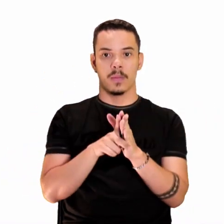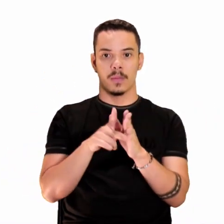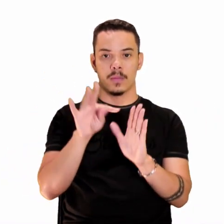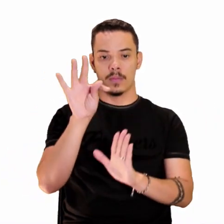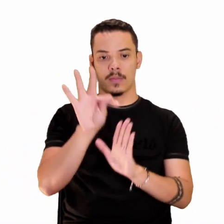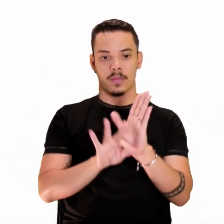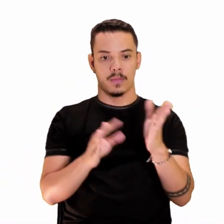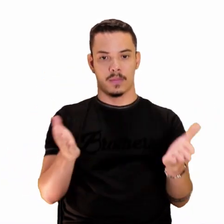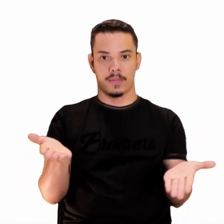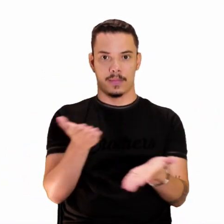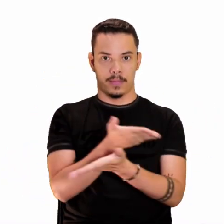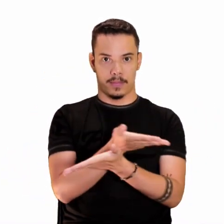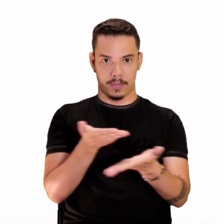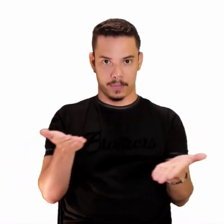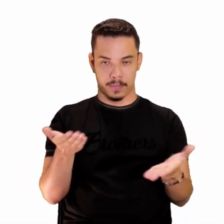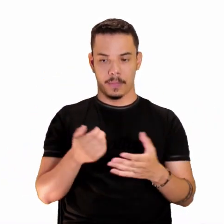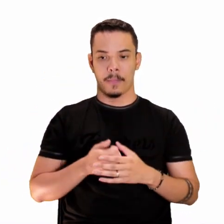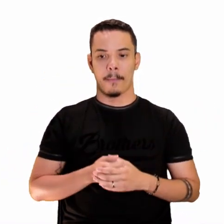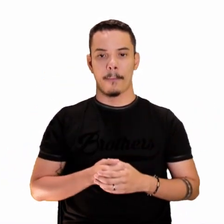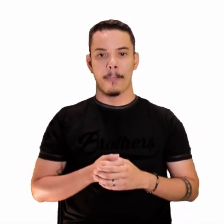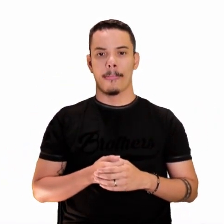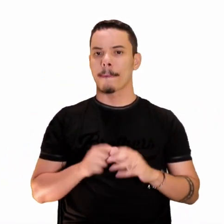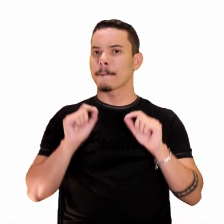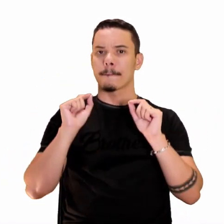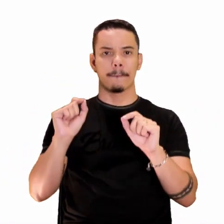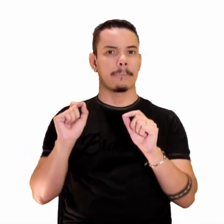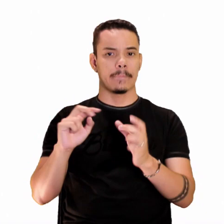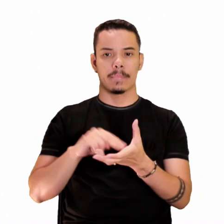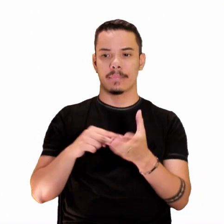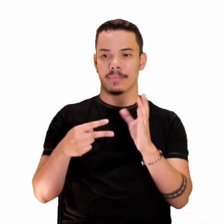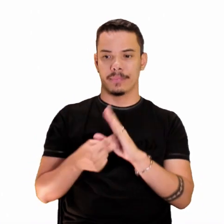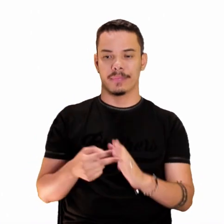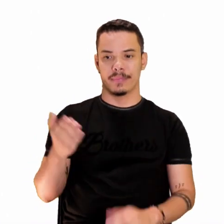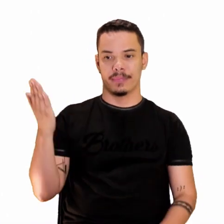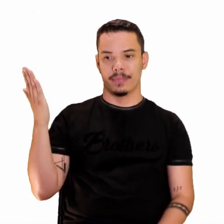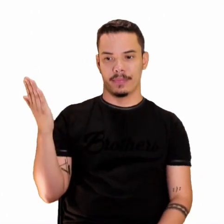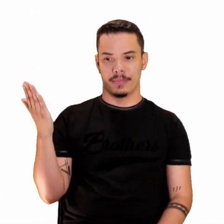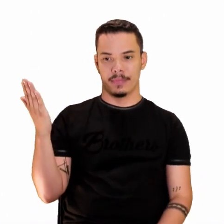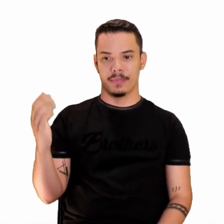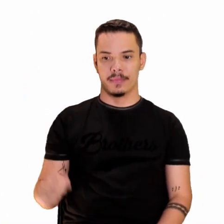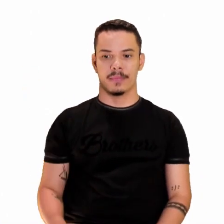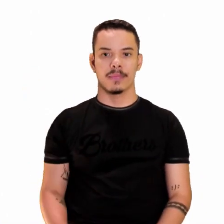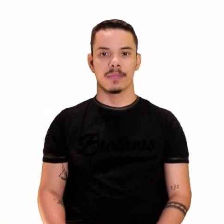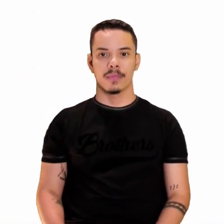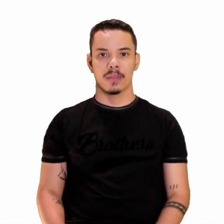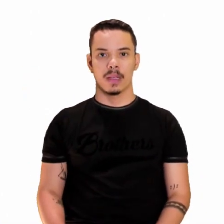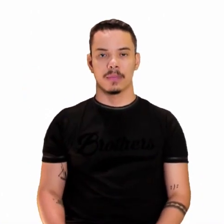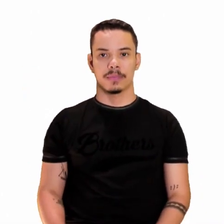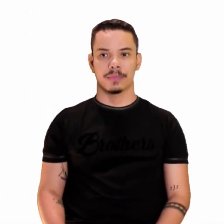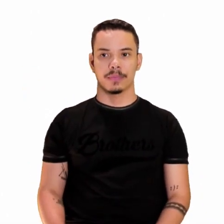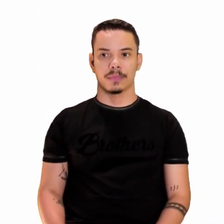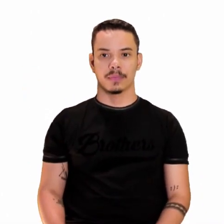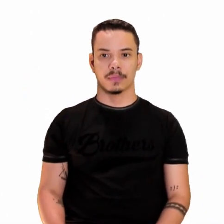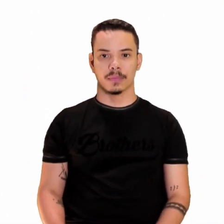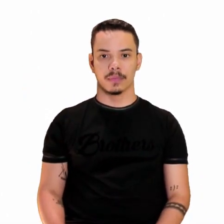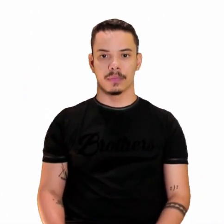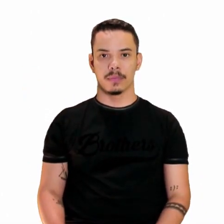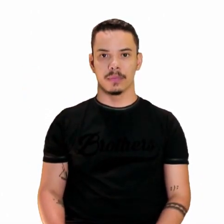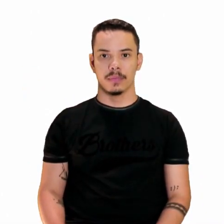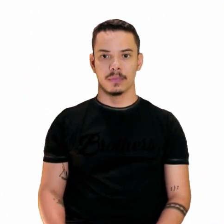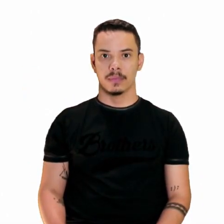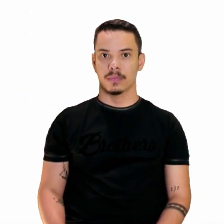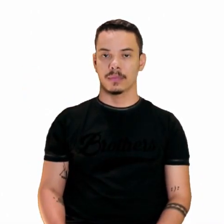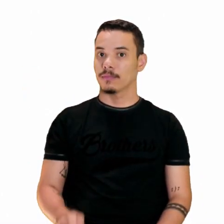intertextualidade. O que é exatamente intertextualidade? Ah,